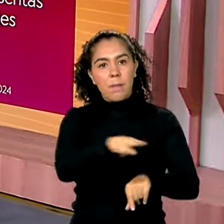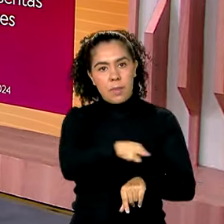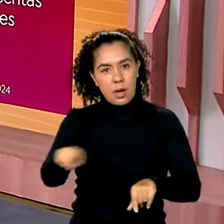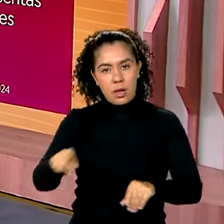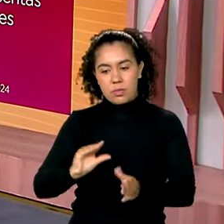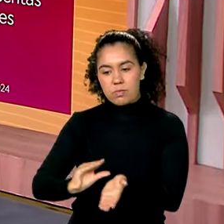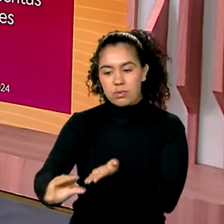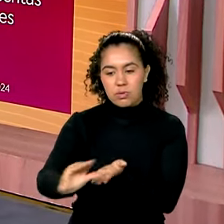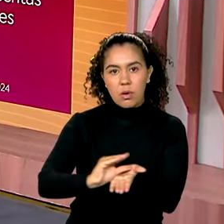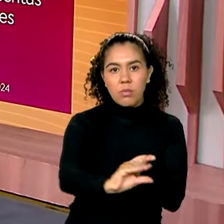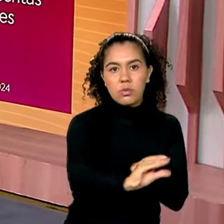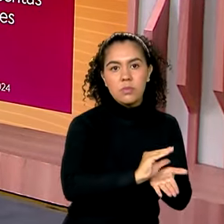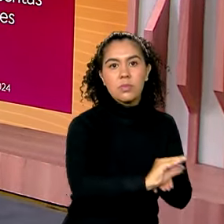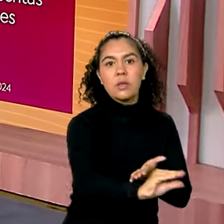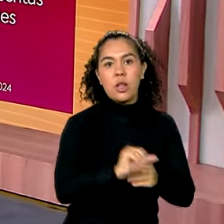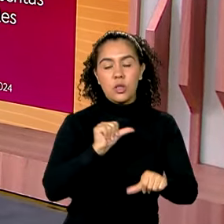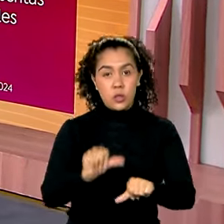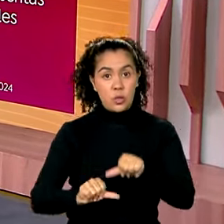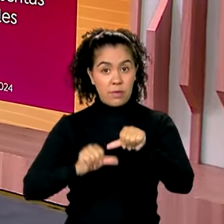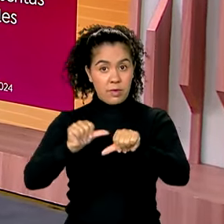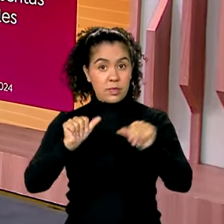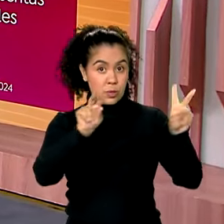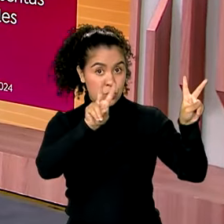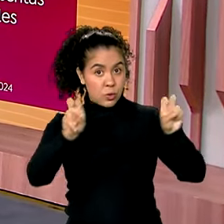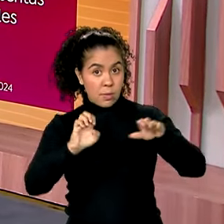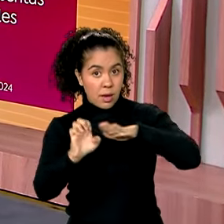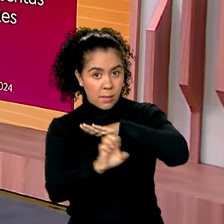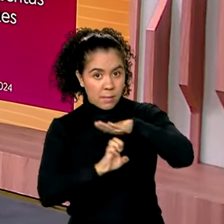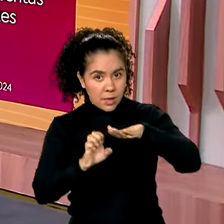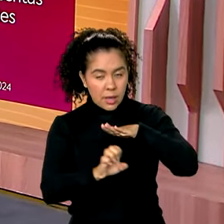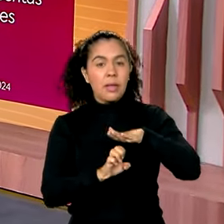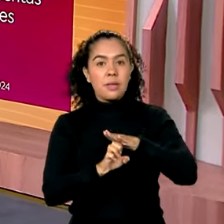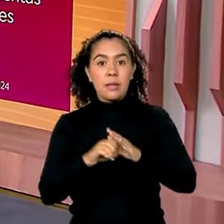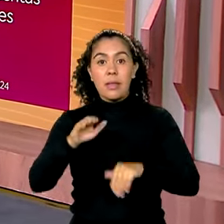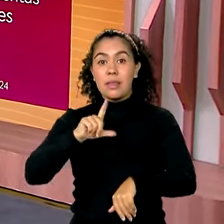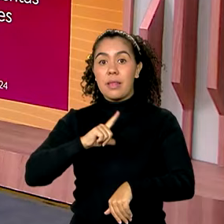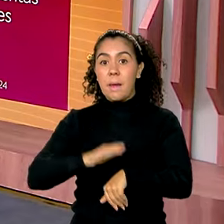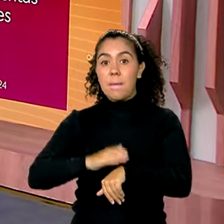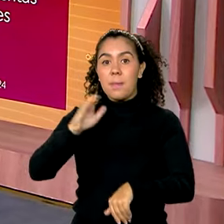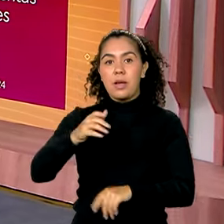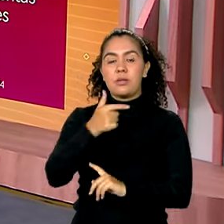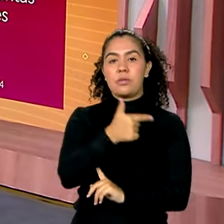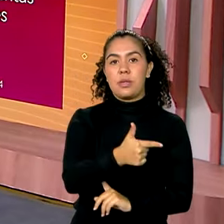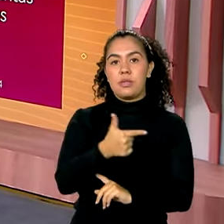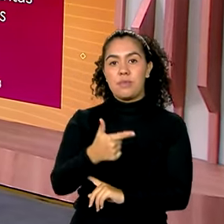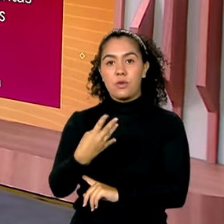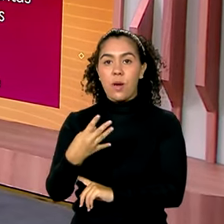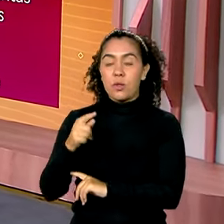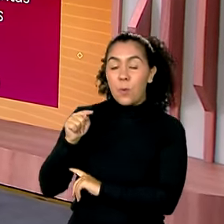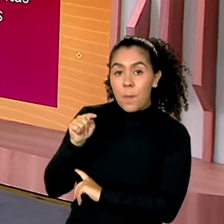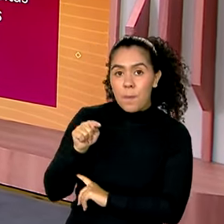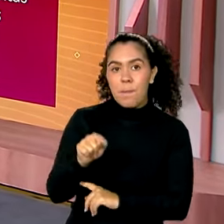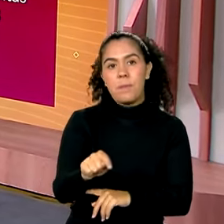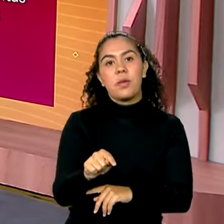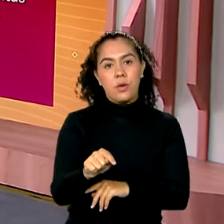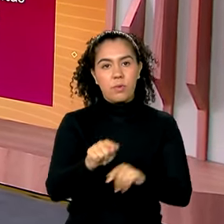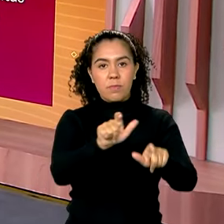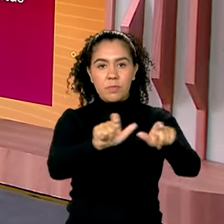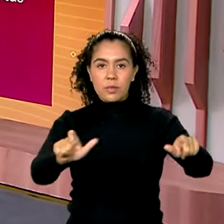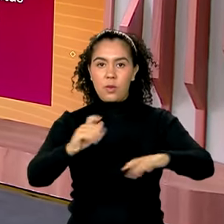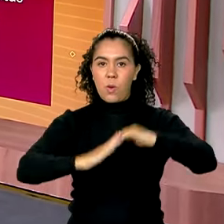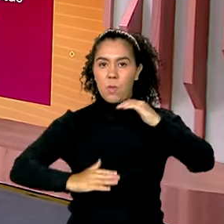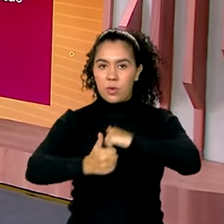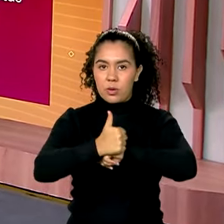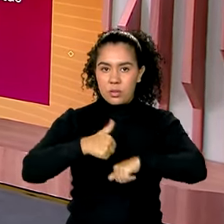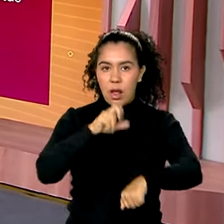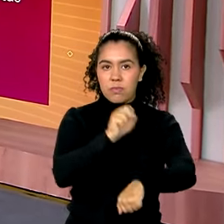inovação. E por falar em empresas, são mais de 224 mil trabalhadores com carteira assinada em